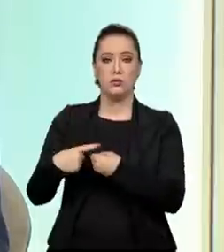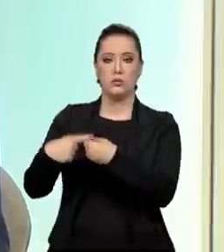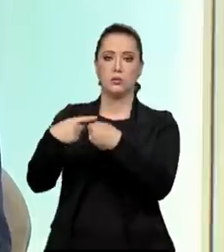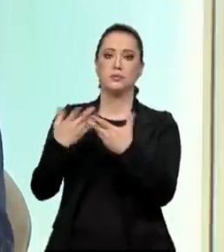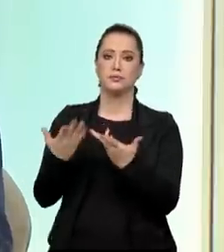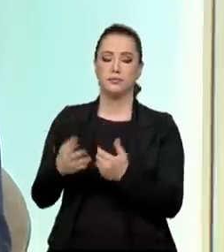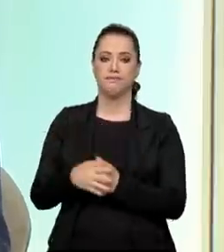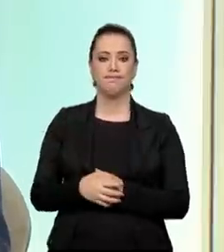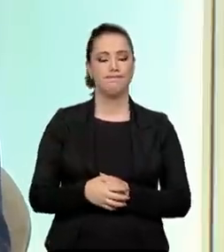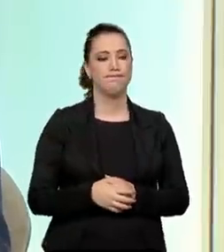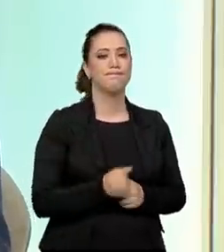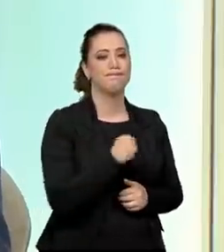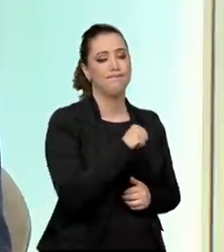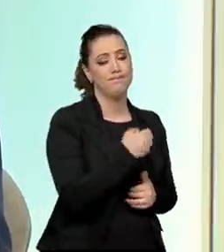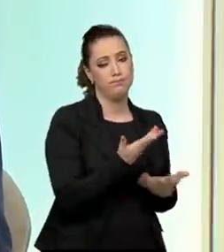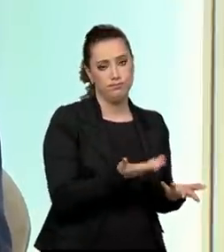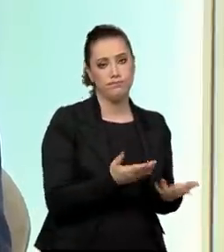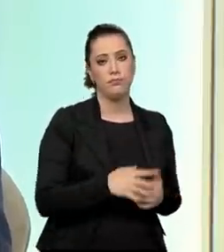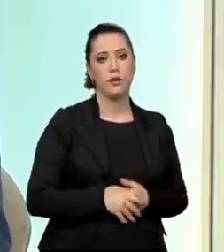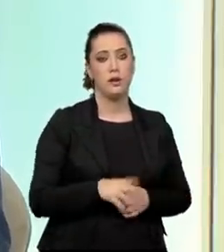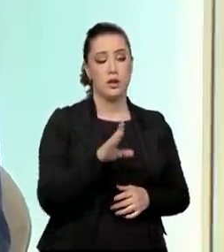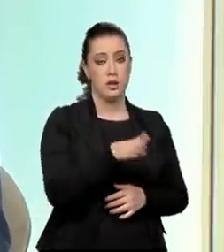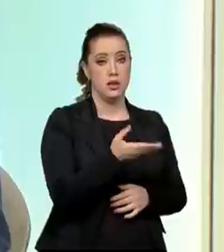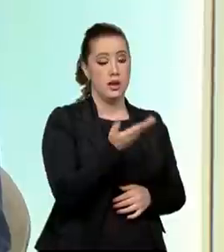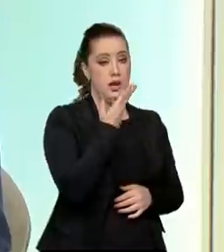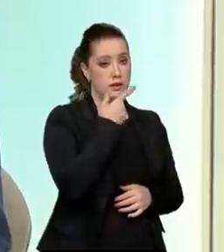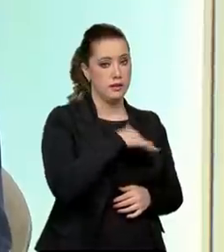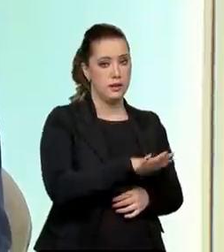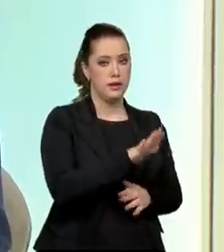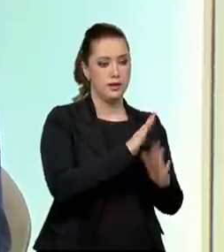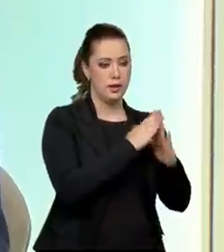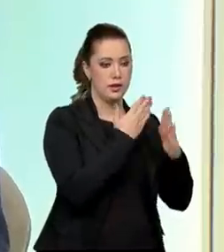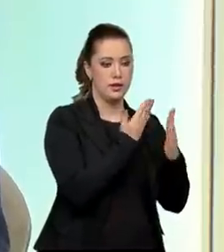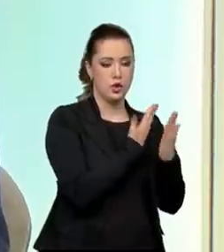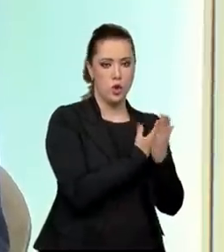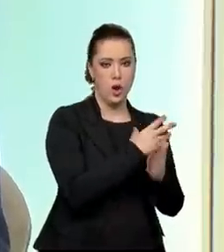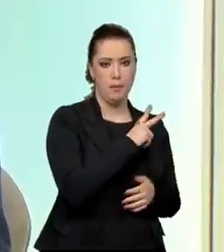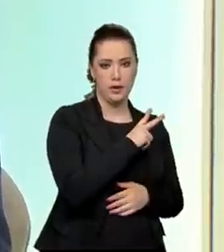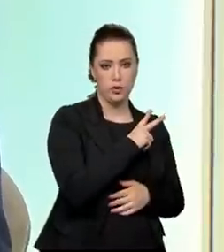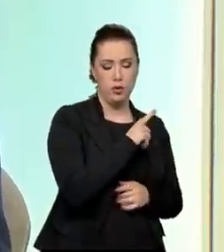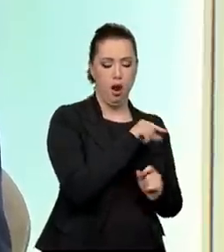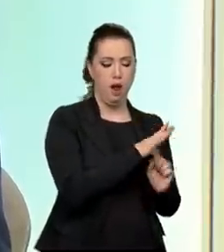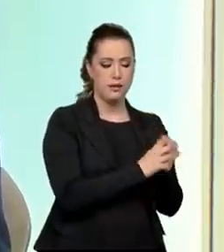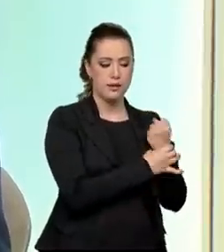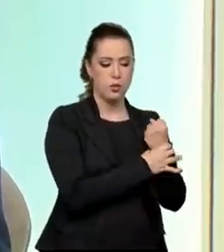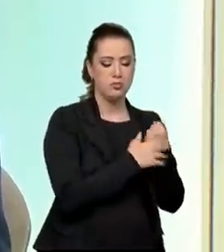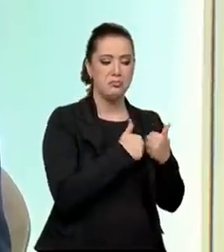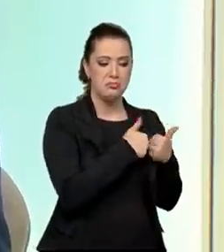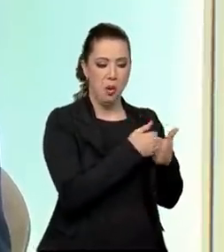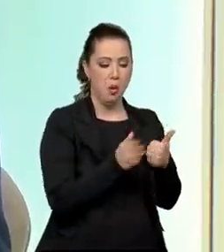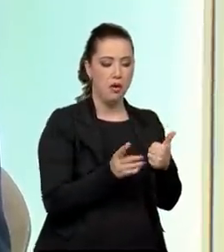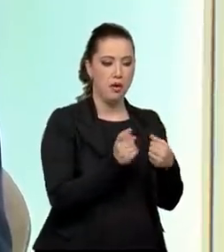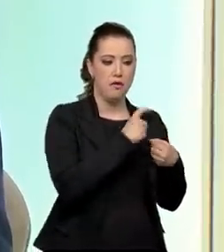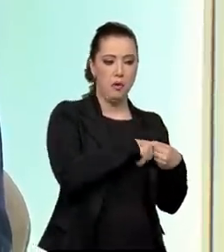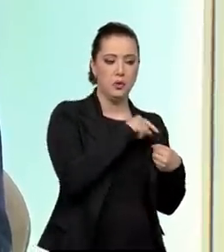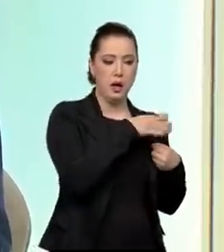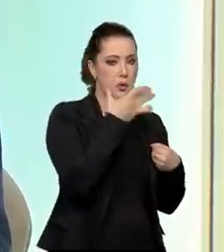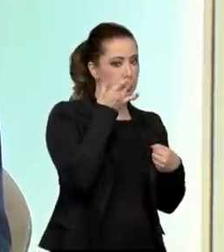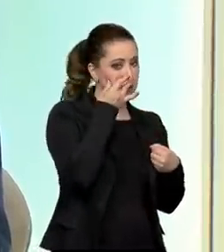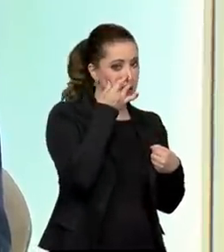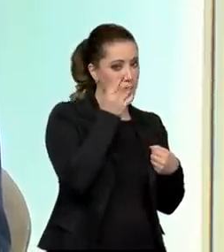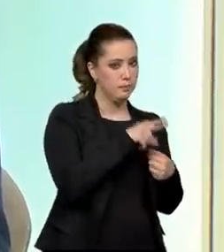acabou, infelizmente, aumentando ainda mais. As crianças da escola particular, com toda a segurança, voltaram para as aulas presenciais.